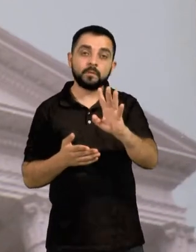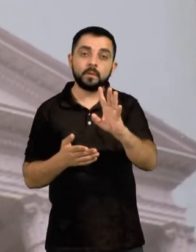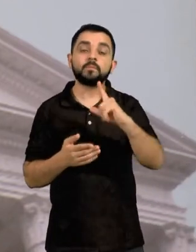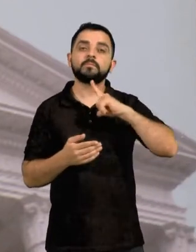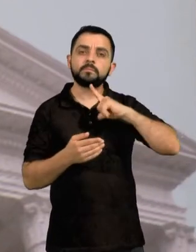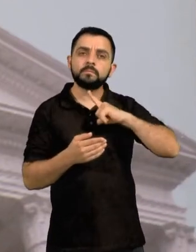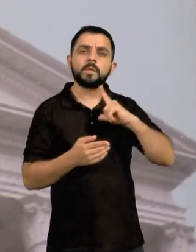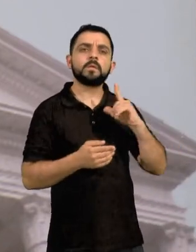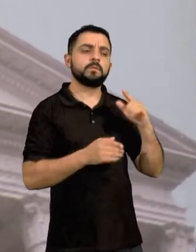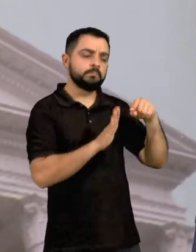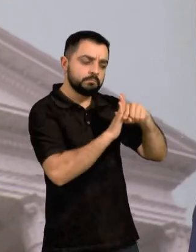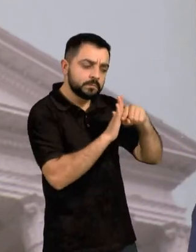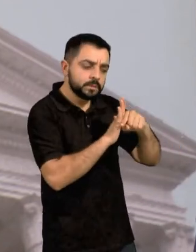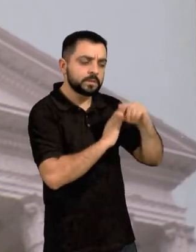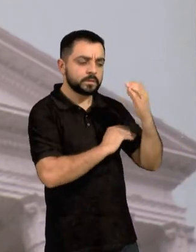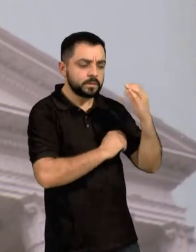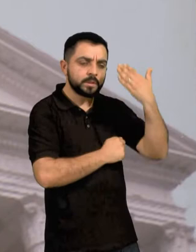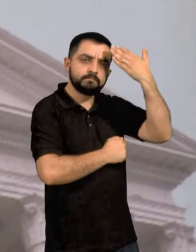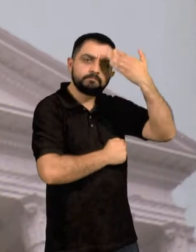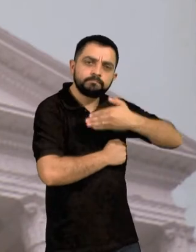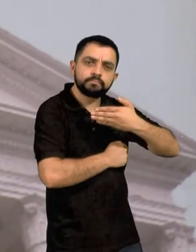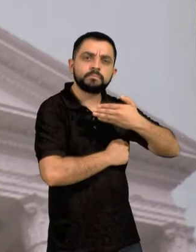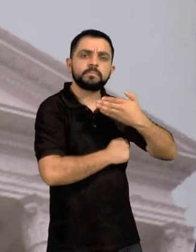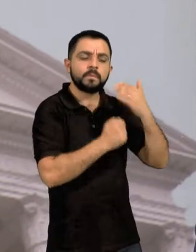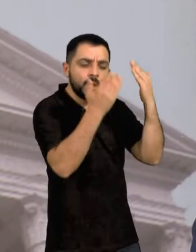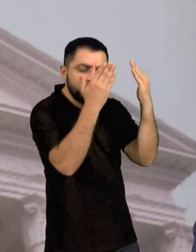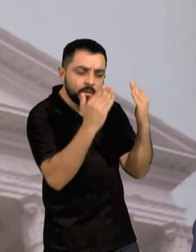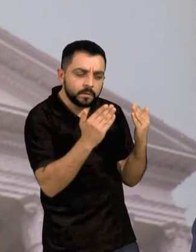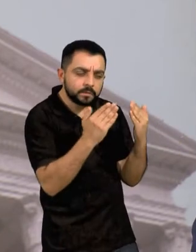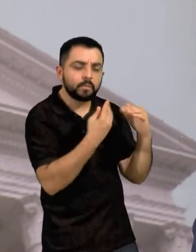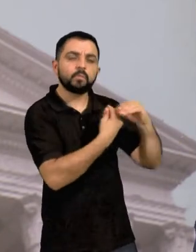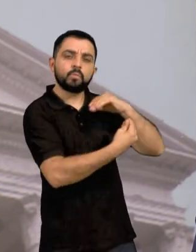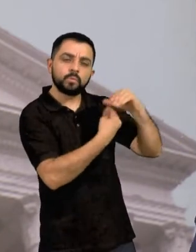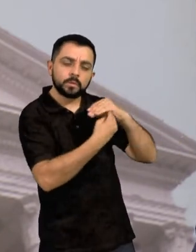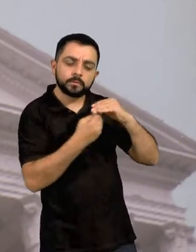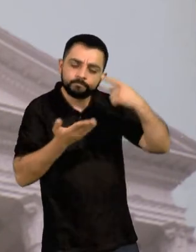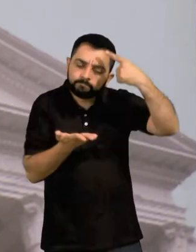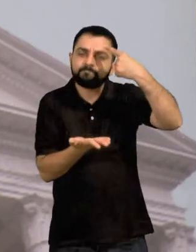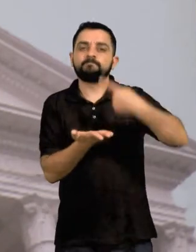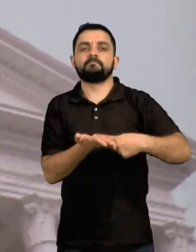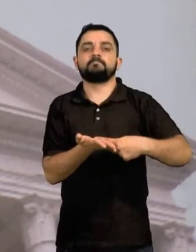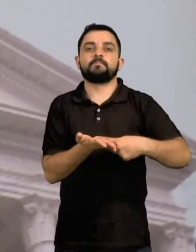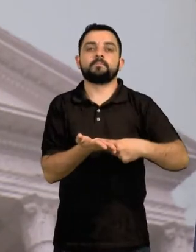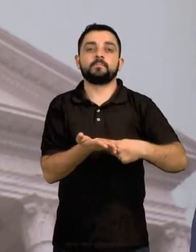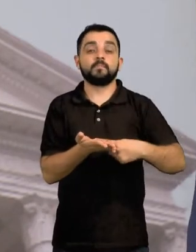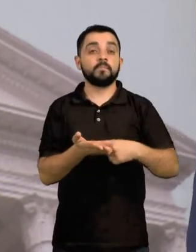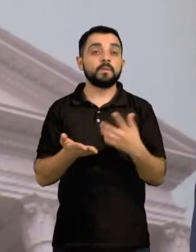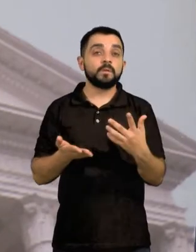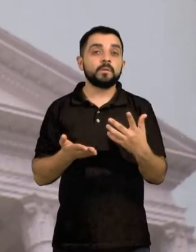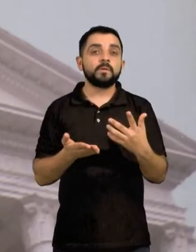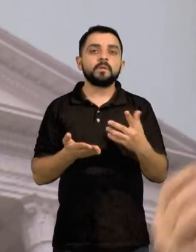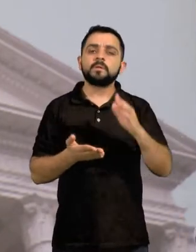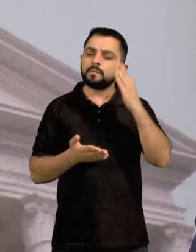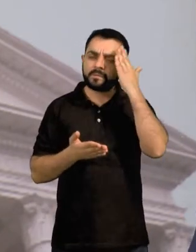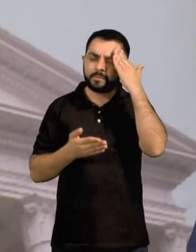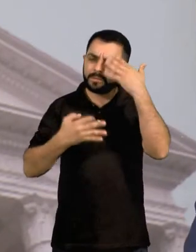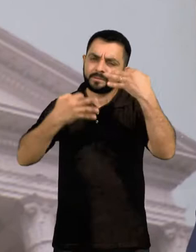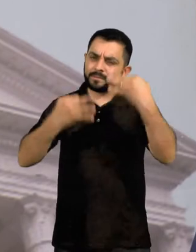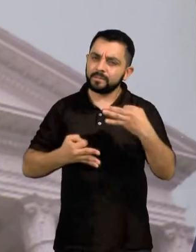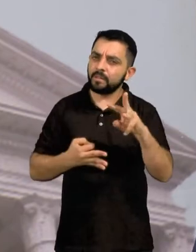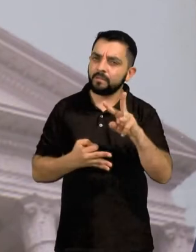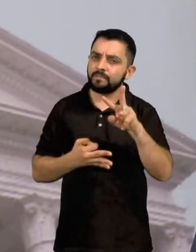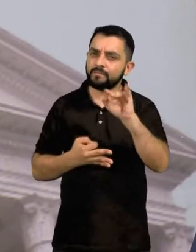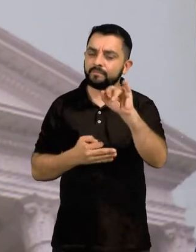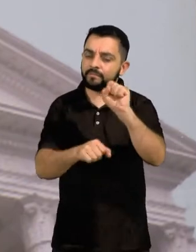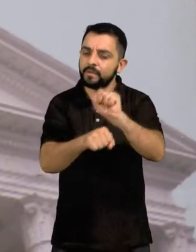orientações técnicas de nossa Comissão, calcadas em avaliações científicas. Se a situação, aparentemente, não era a de questionar se nós